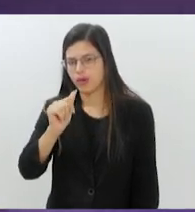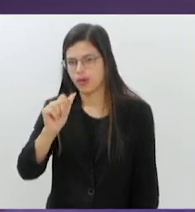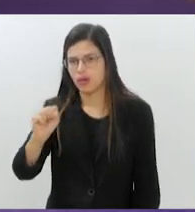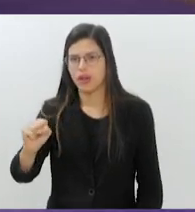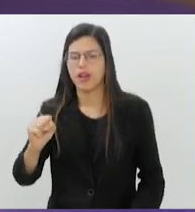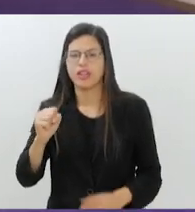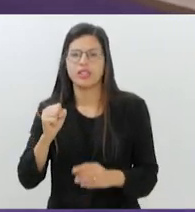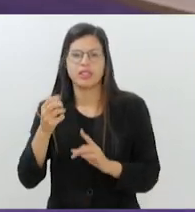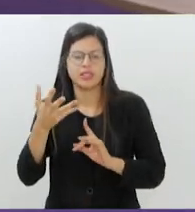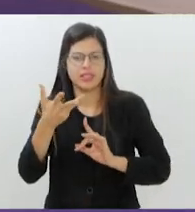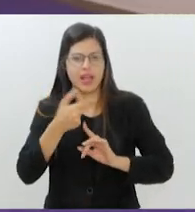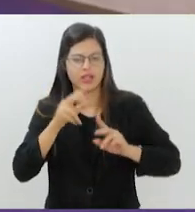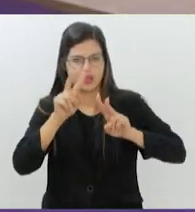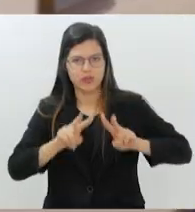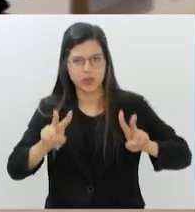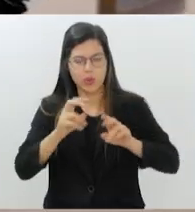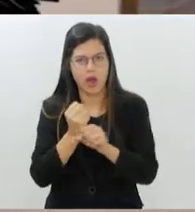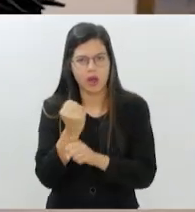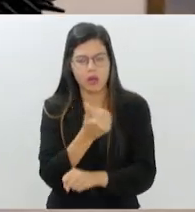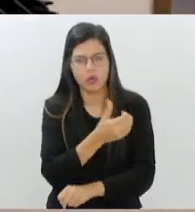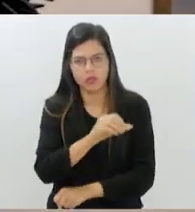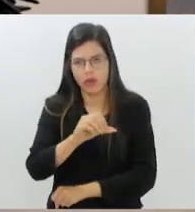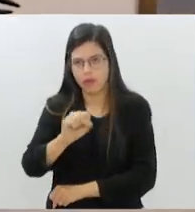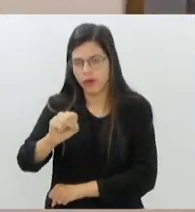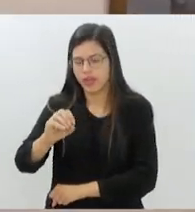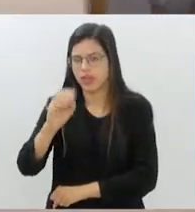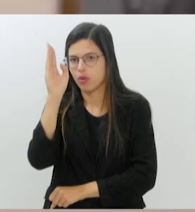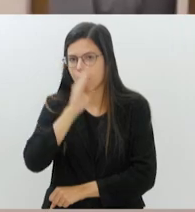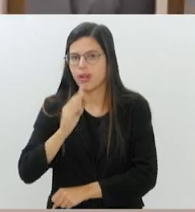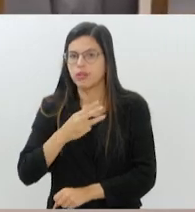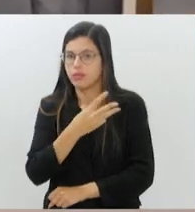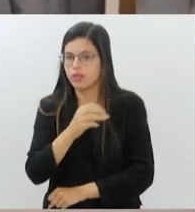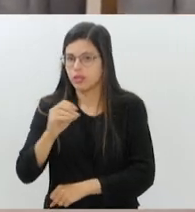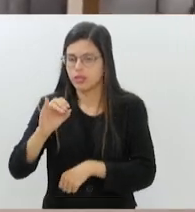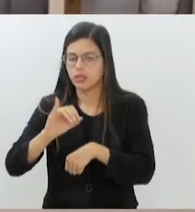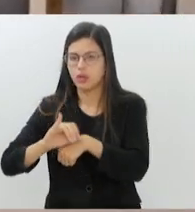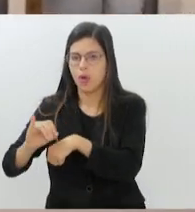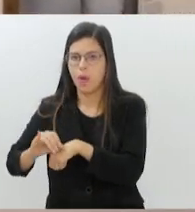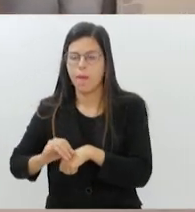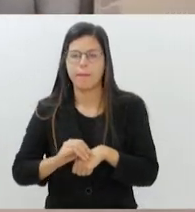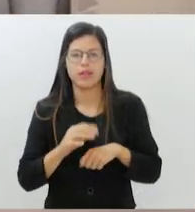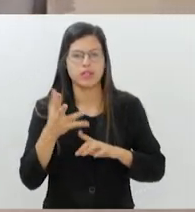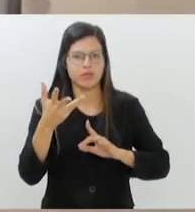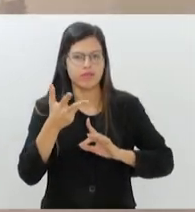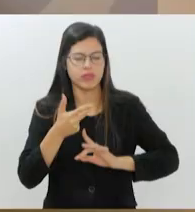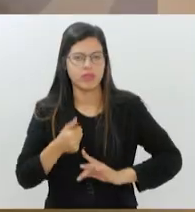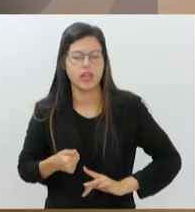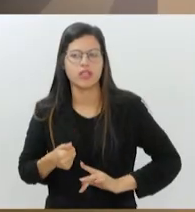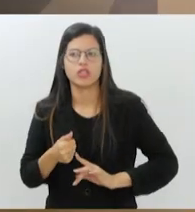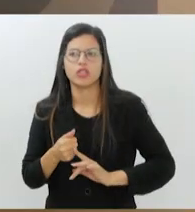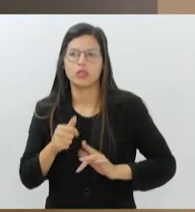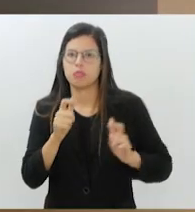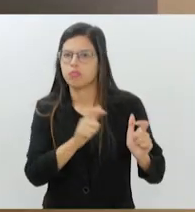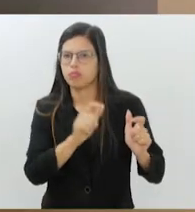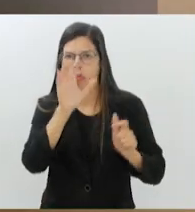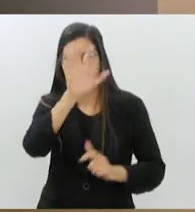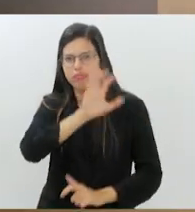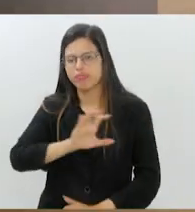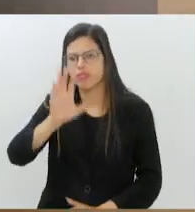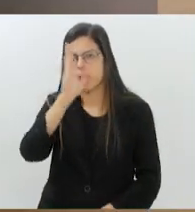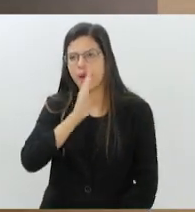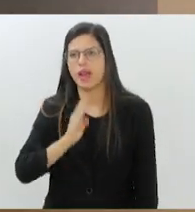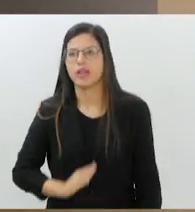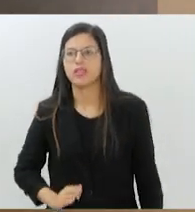1980 no Brasil, com 300 obras de artistas de todas as regiões do país. O curador Rafael